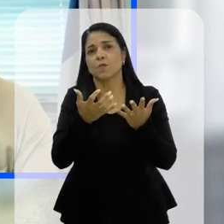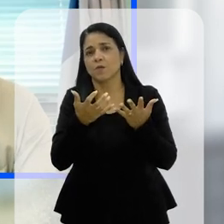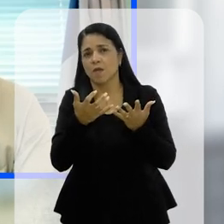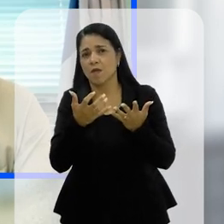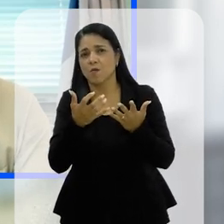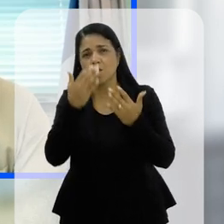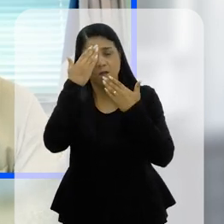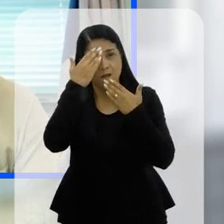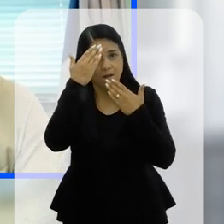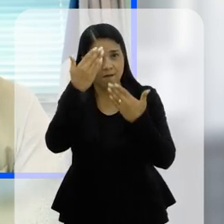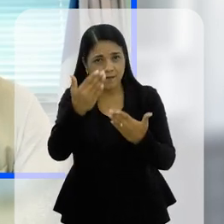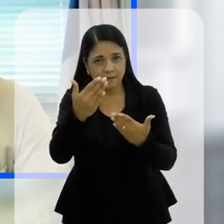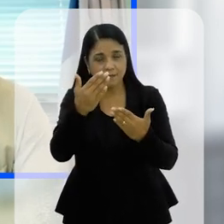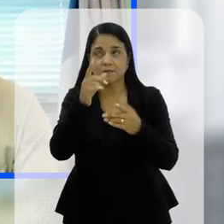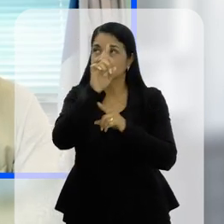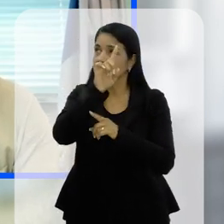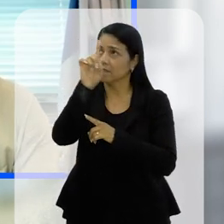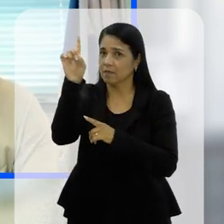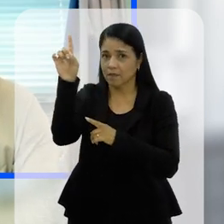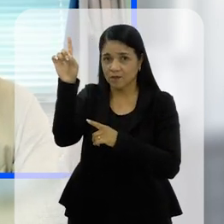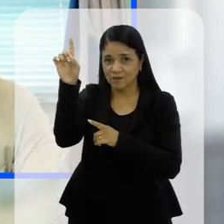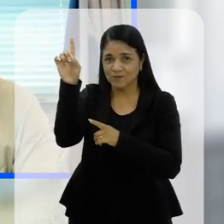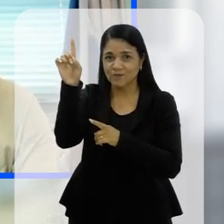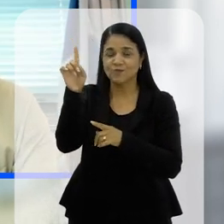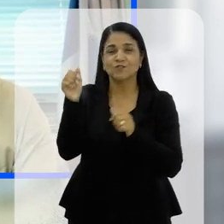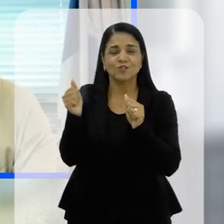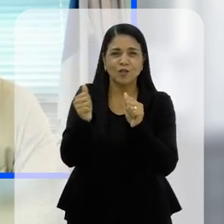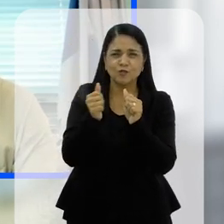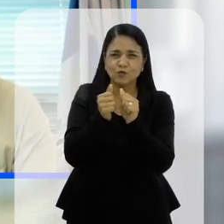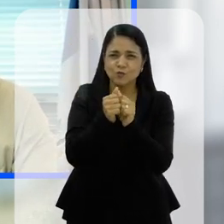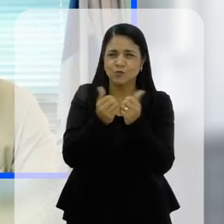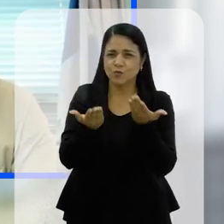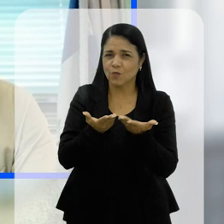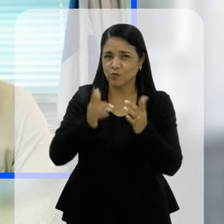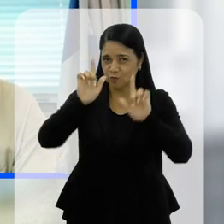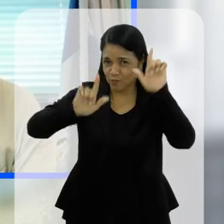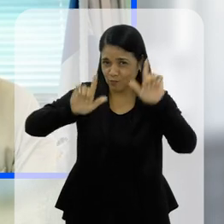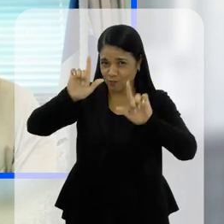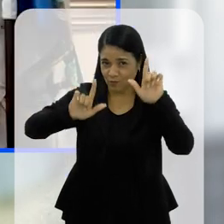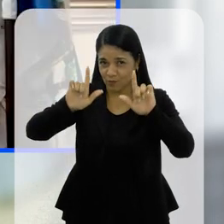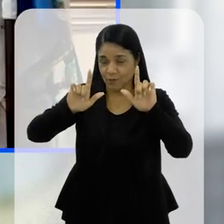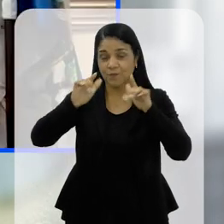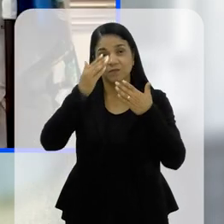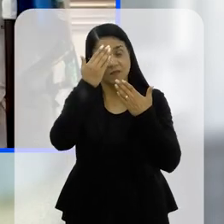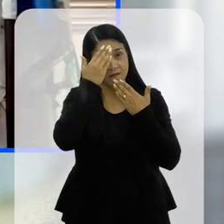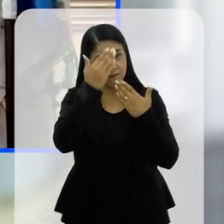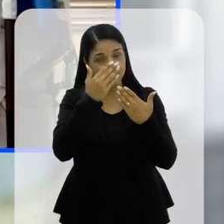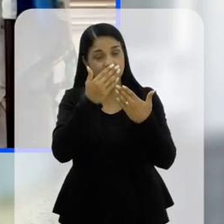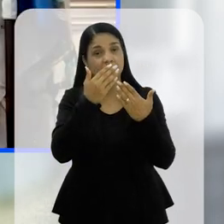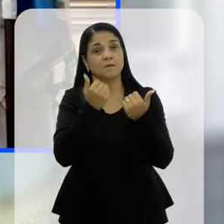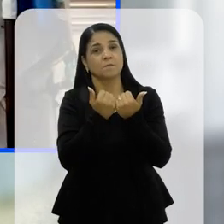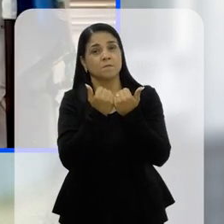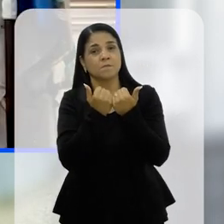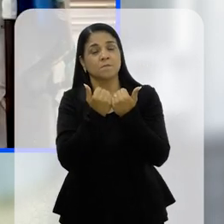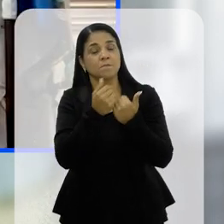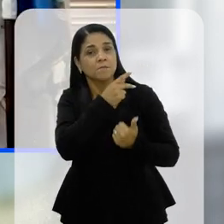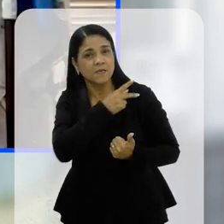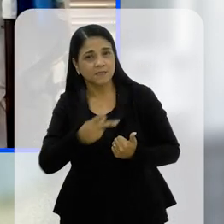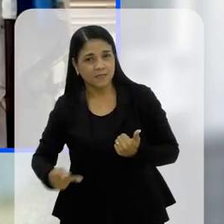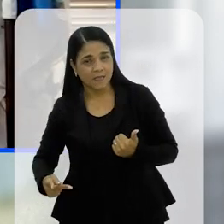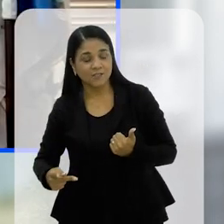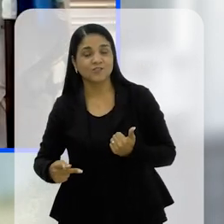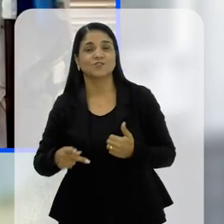Primeiramente, quero agradecer primeiro a Deus de estar aqui junto com vocês. Quero agradecer o nosso